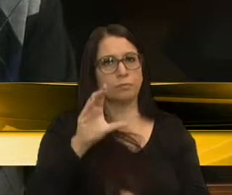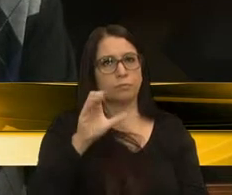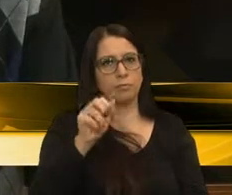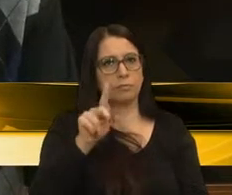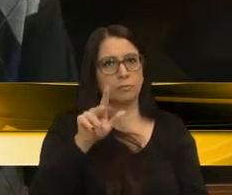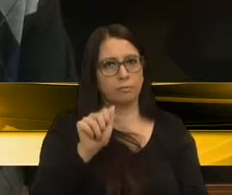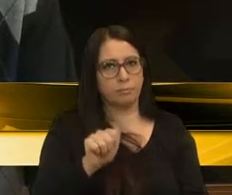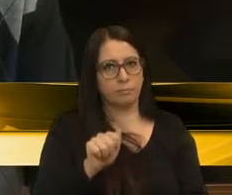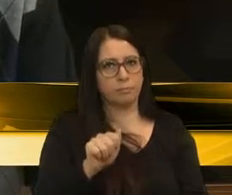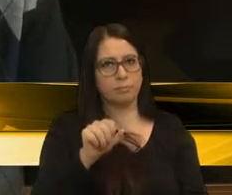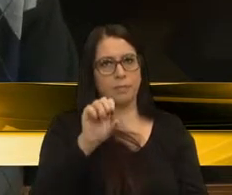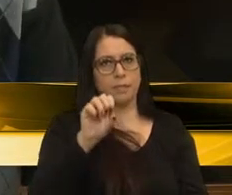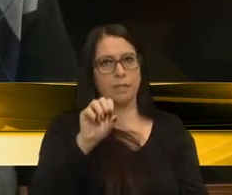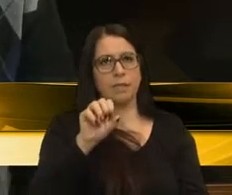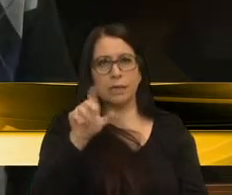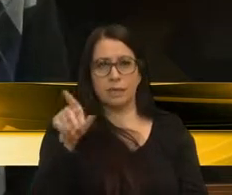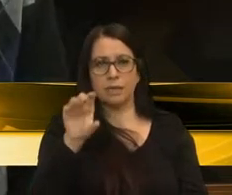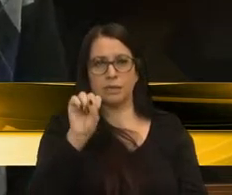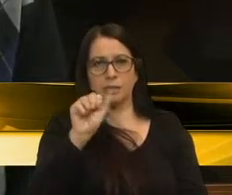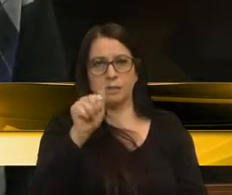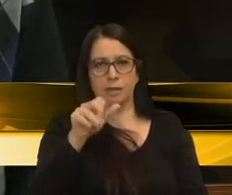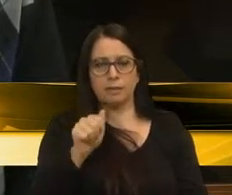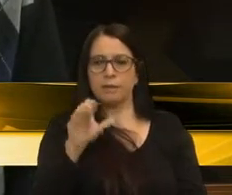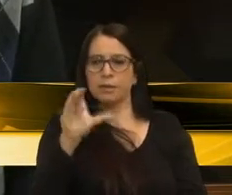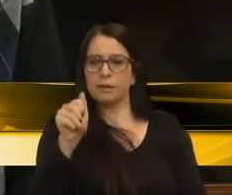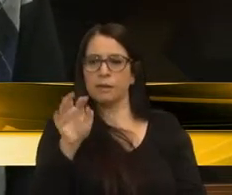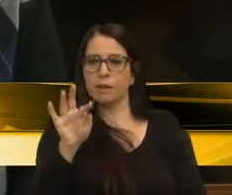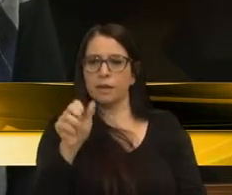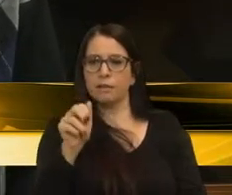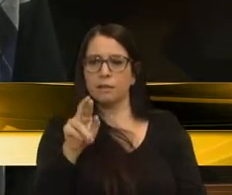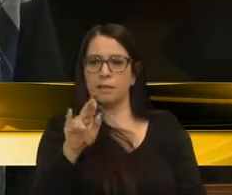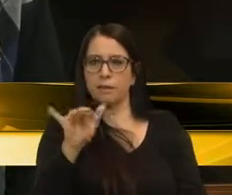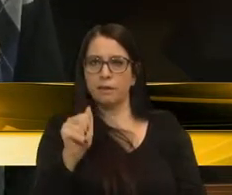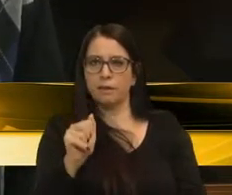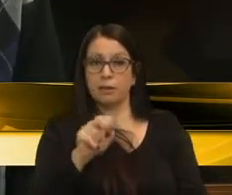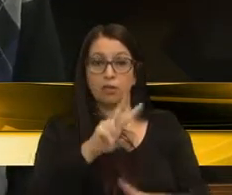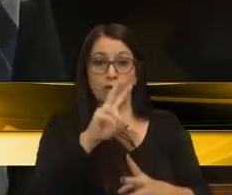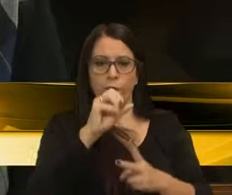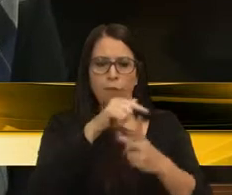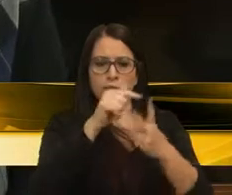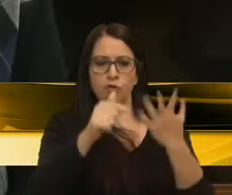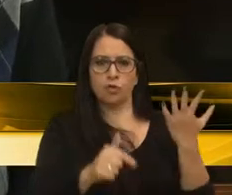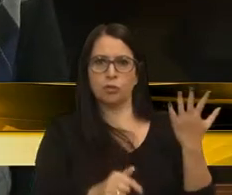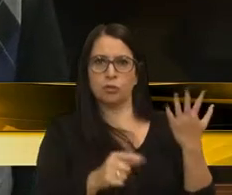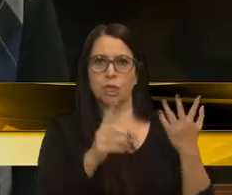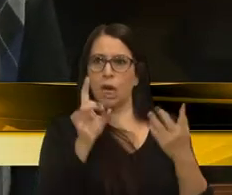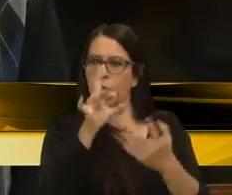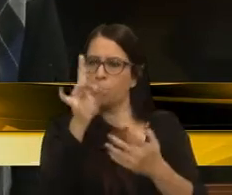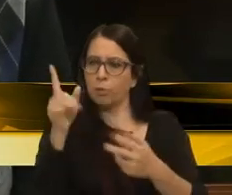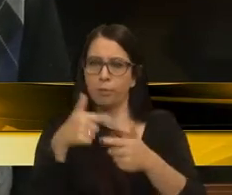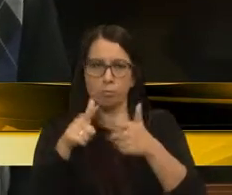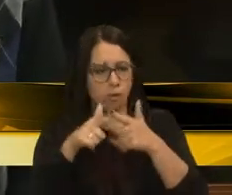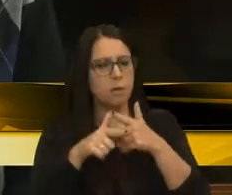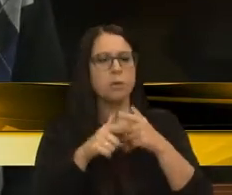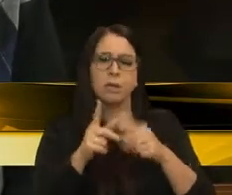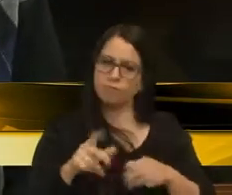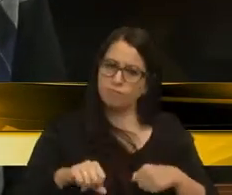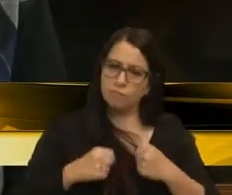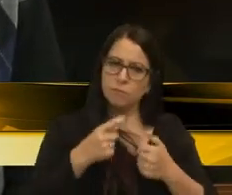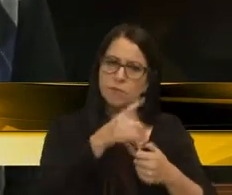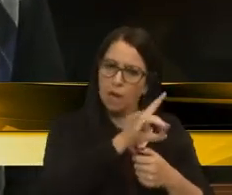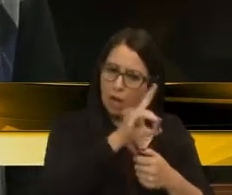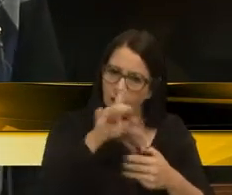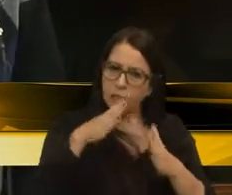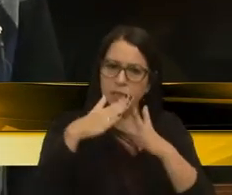Catarina, tinha lá uns 20 moradores, e cada um com problema pontual, e eles se prontificaram, e fomos, cada